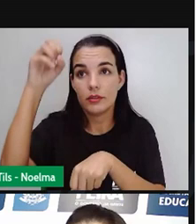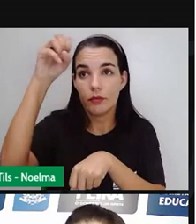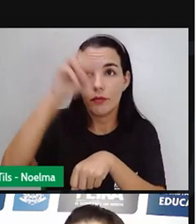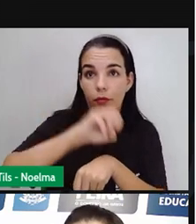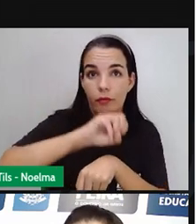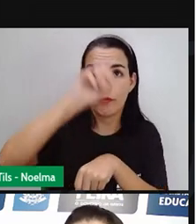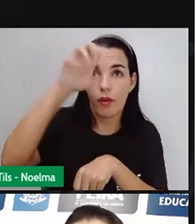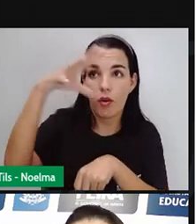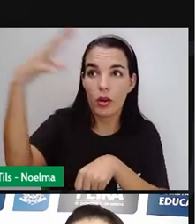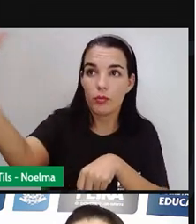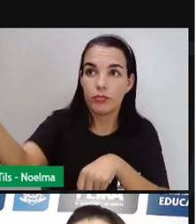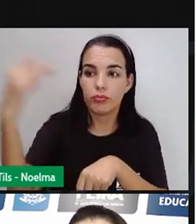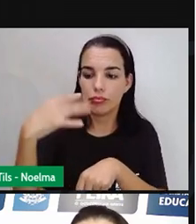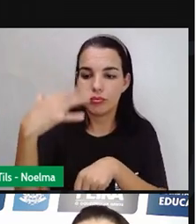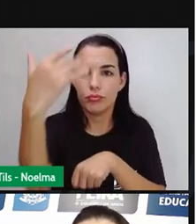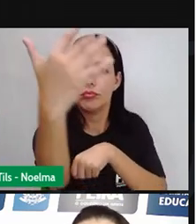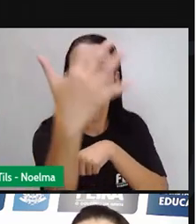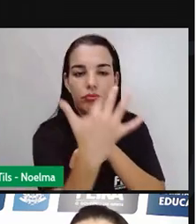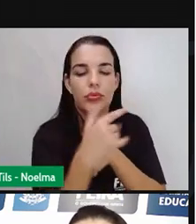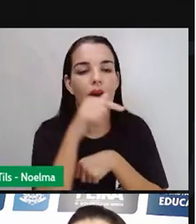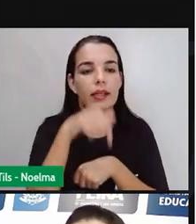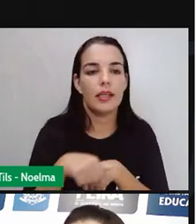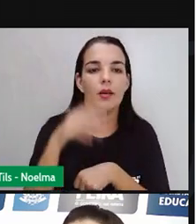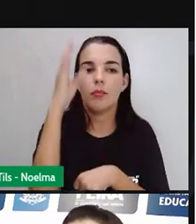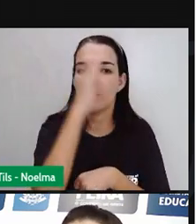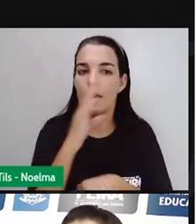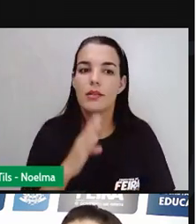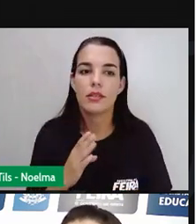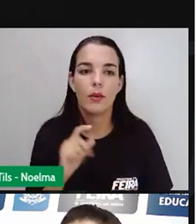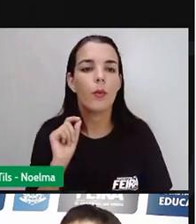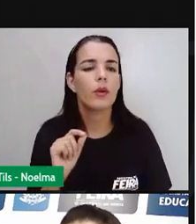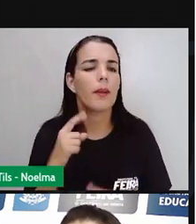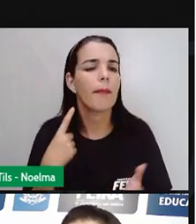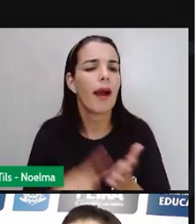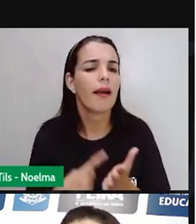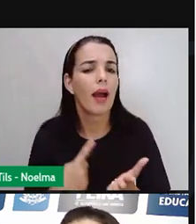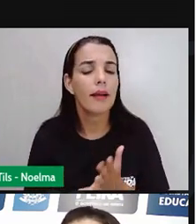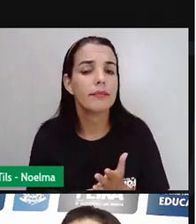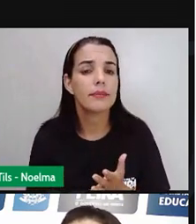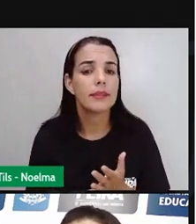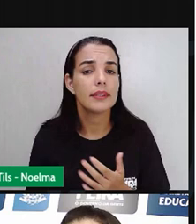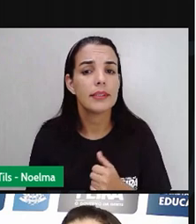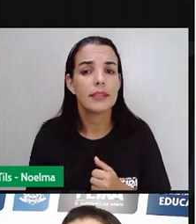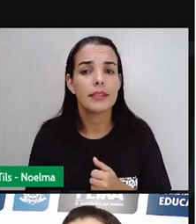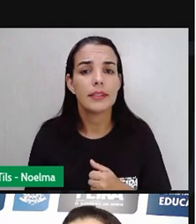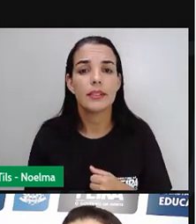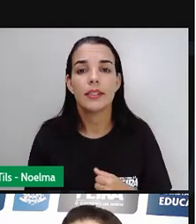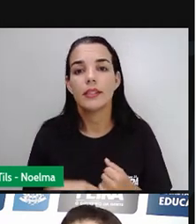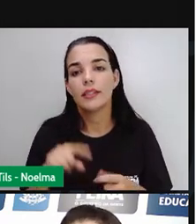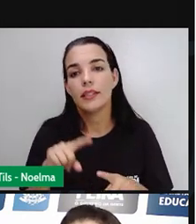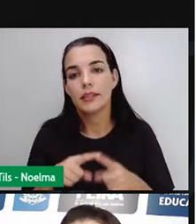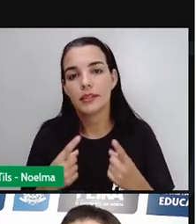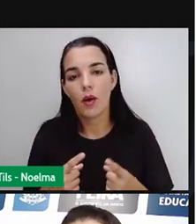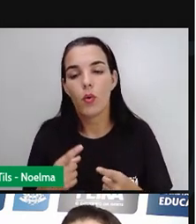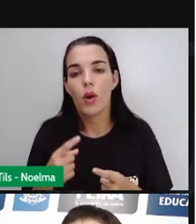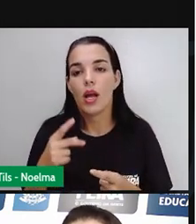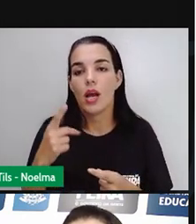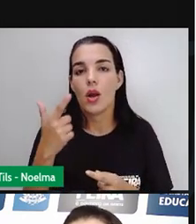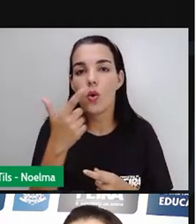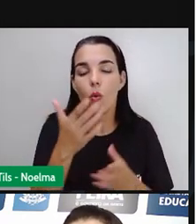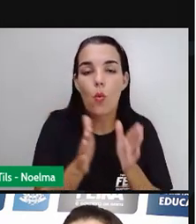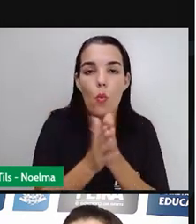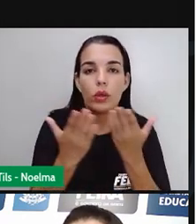O que marca aí, não só em relação à economia, que a economia cresceu bastante depois que houveram a vinda dessas